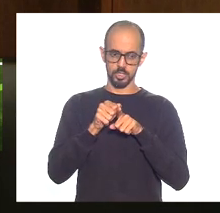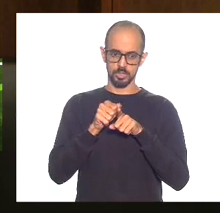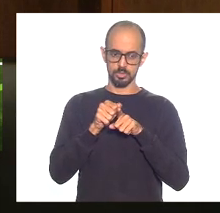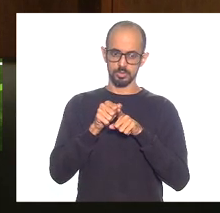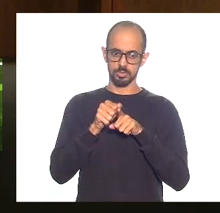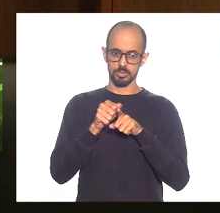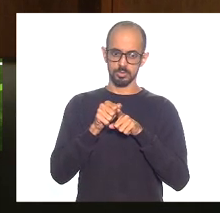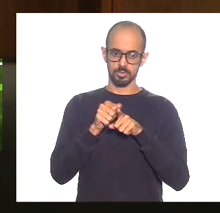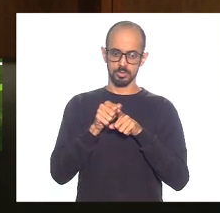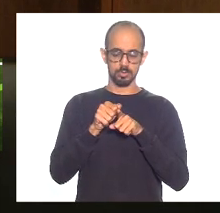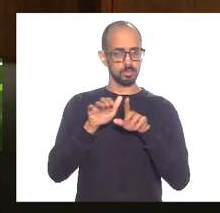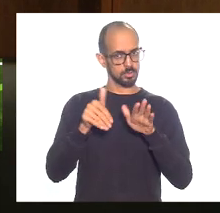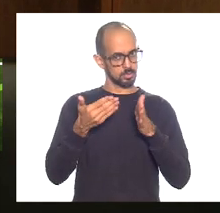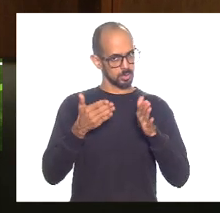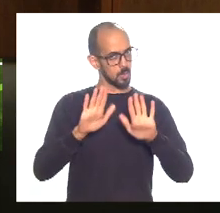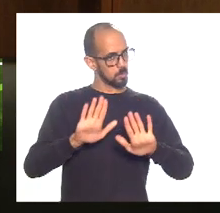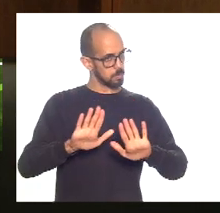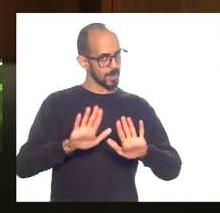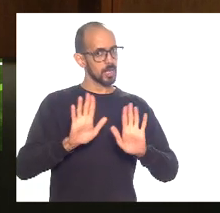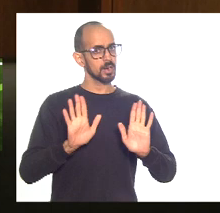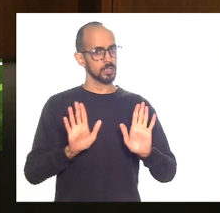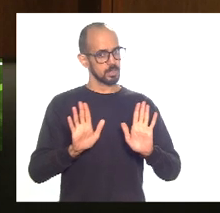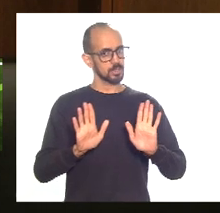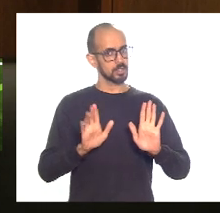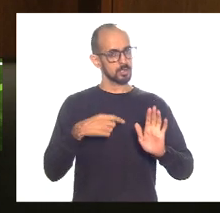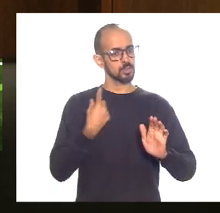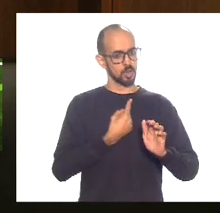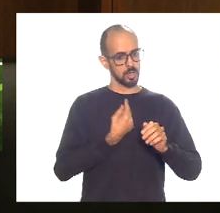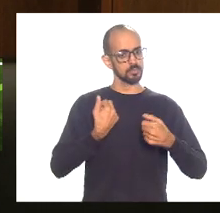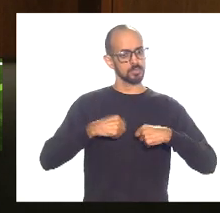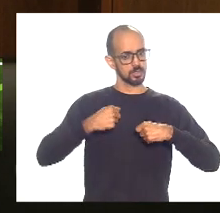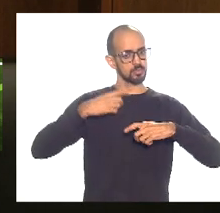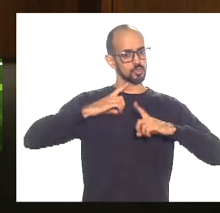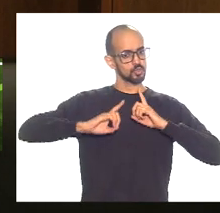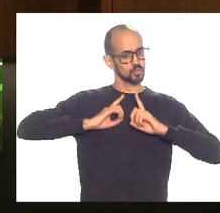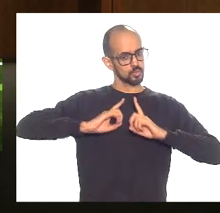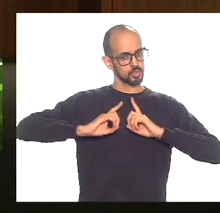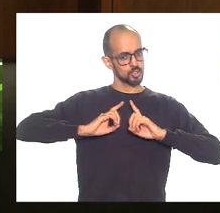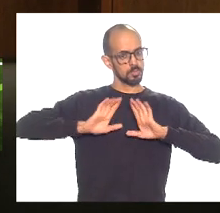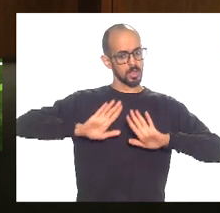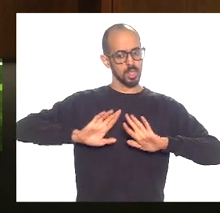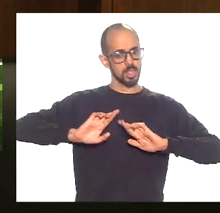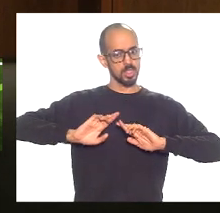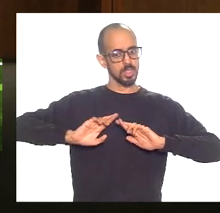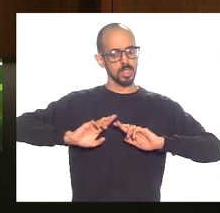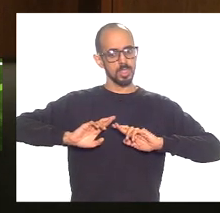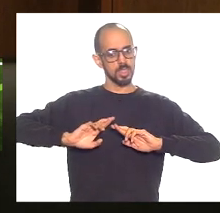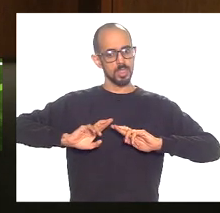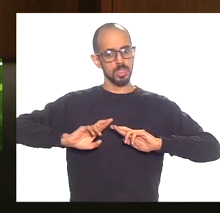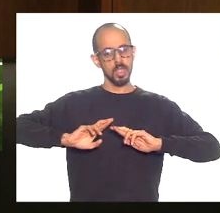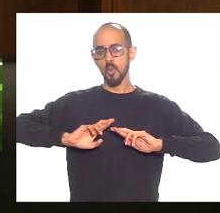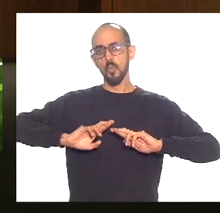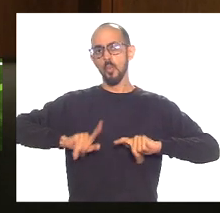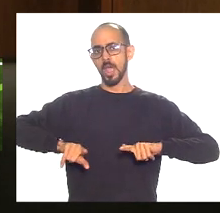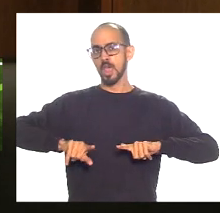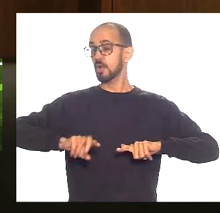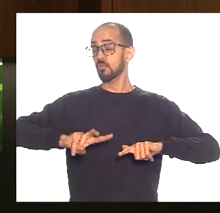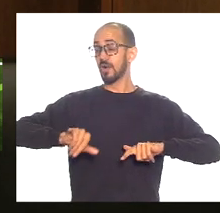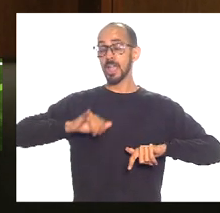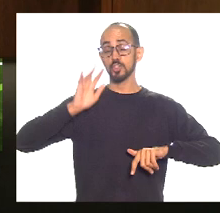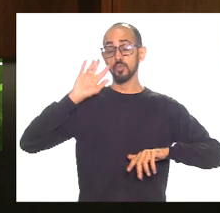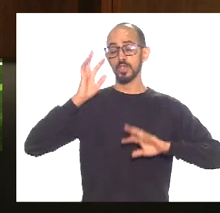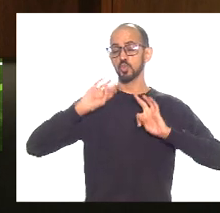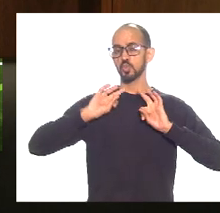então alto lá a gente precisa discutir adesão não vai resolver todos os problemas